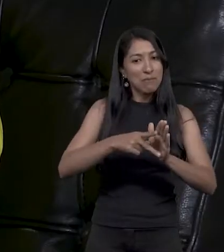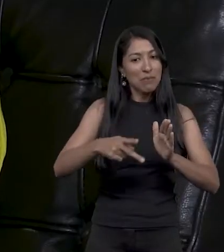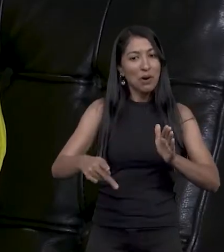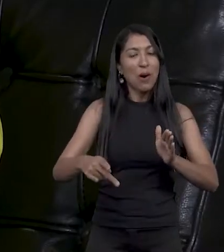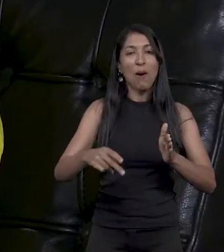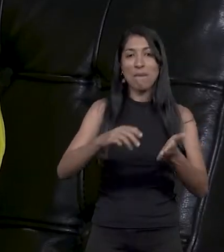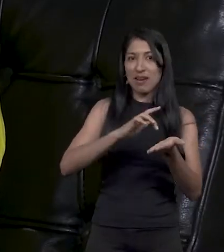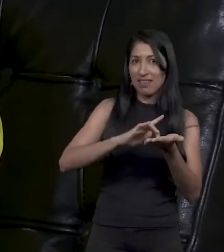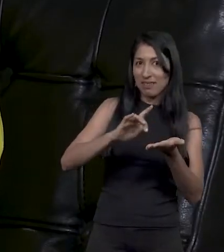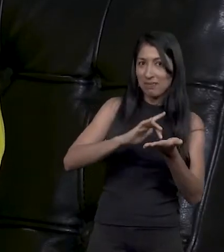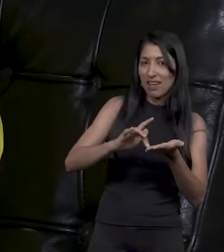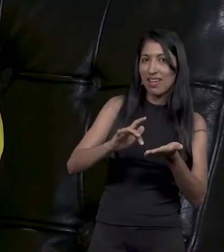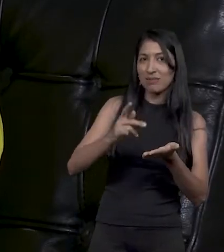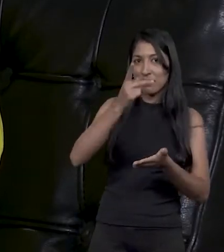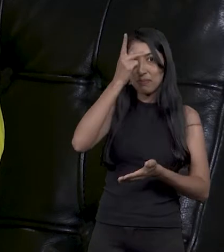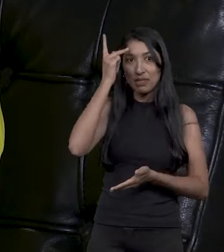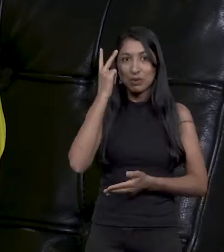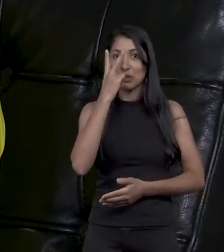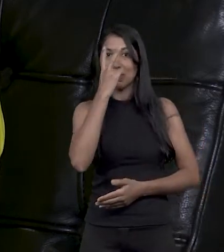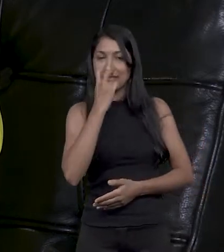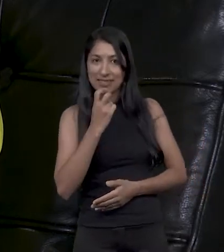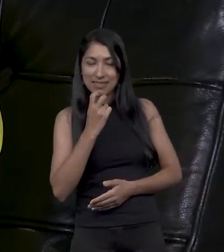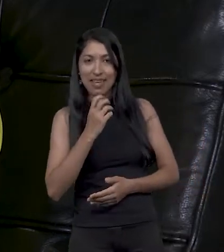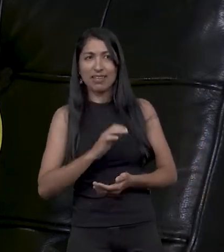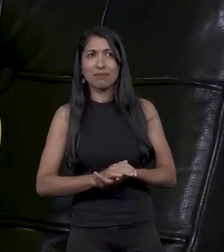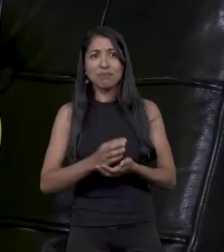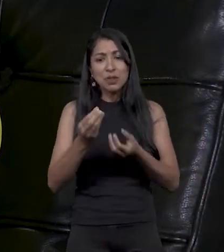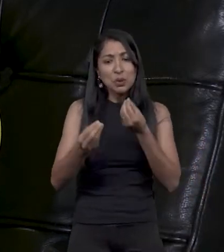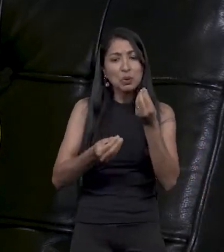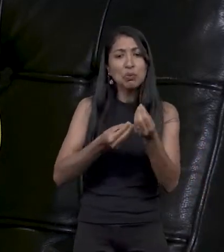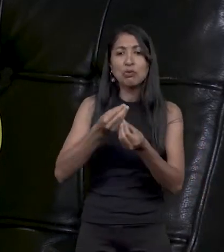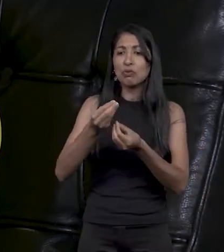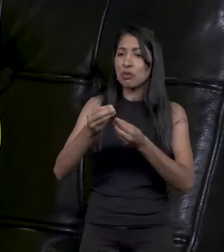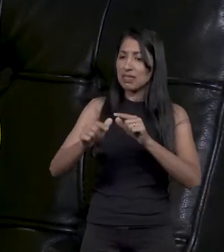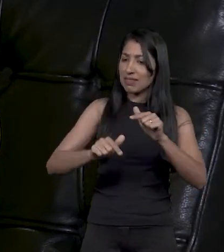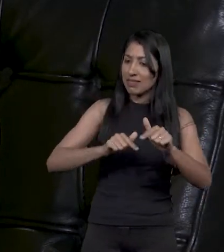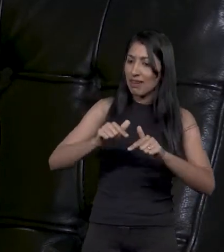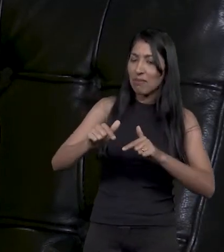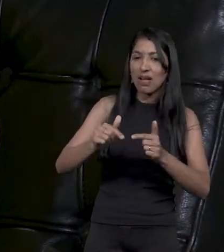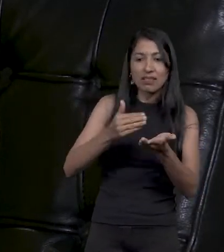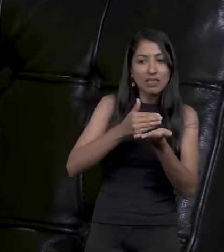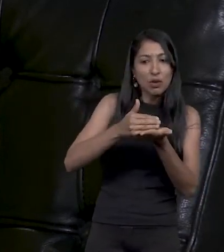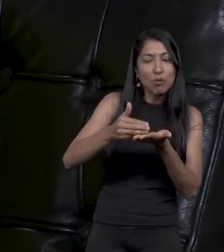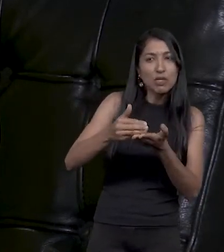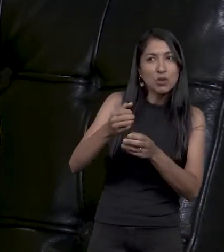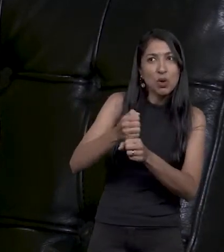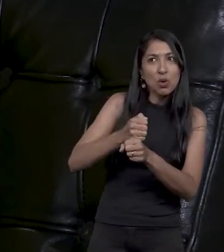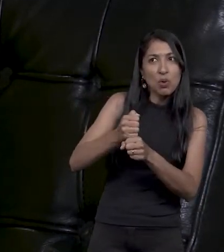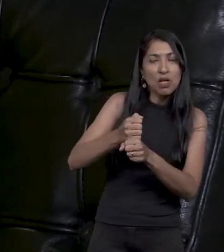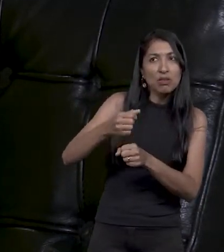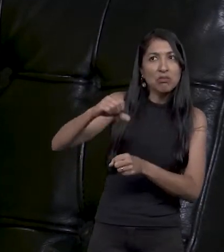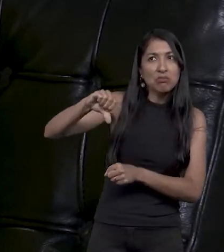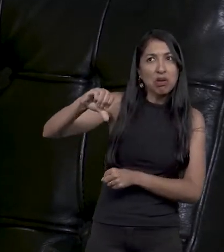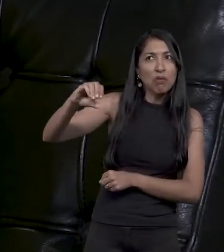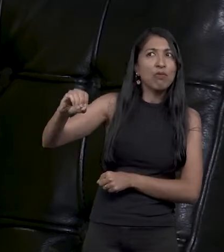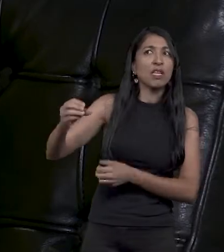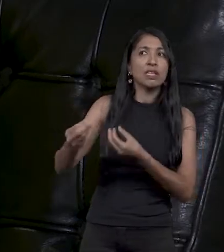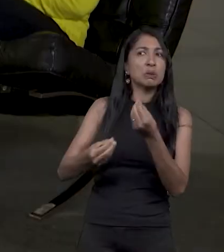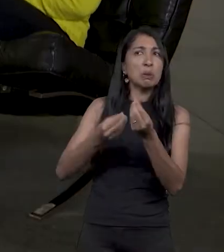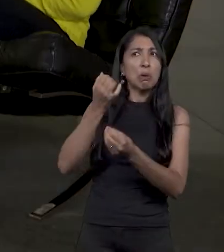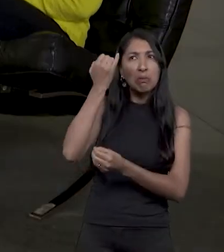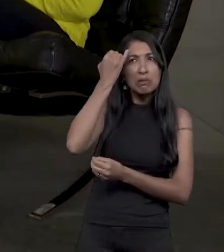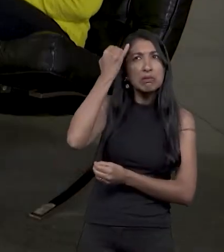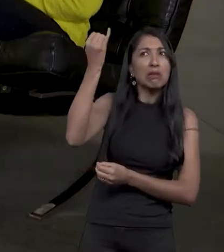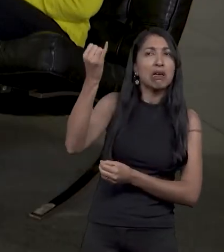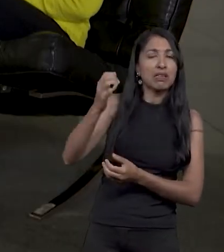pessoas cegas e com baixa visão. Como foi esse trabalho que você realizou ainda nos anos 90? Como surgiu a ideia?